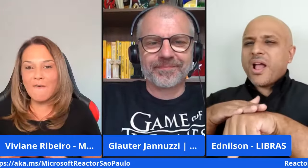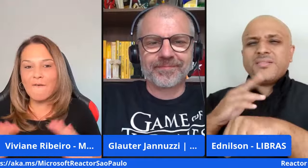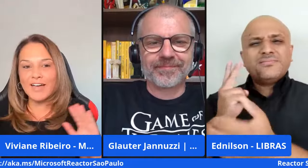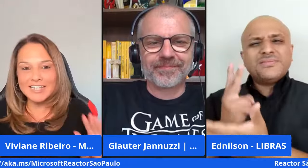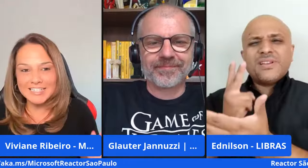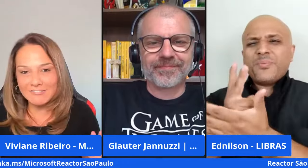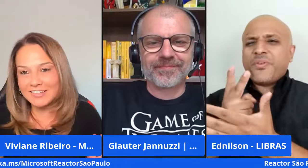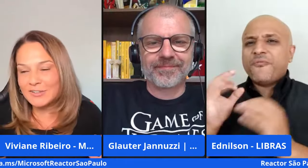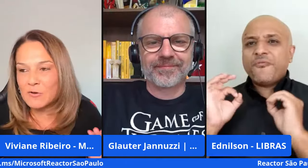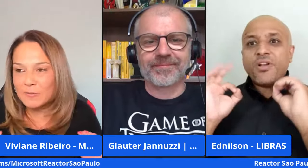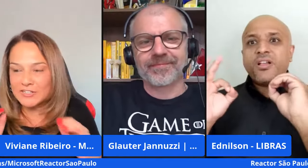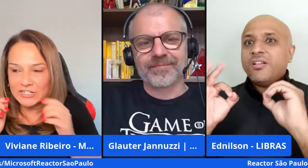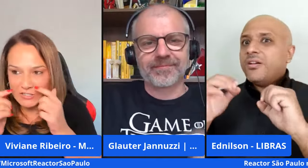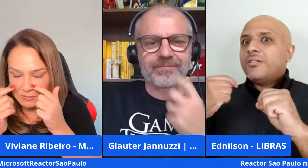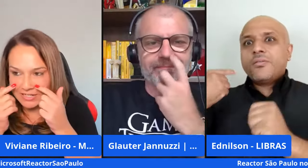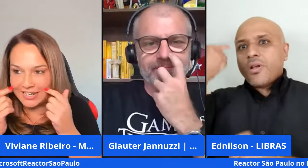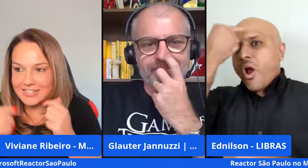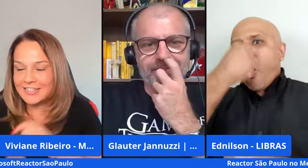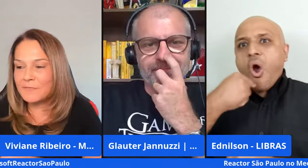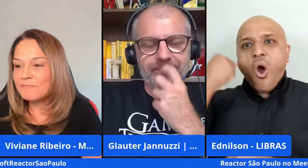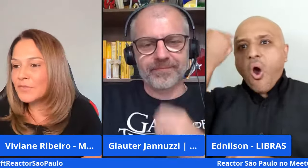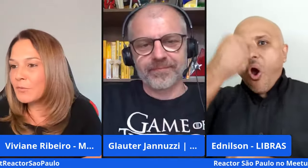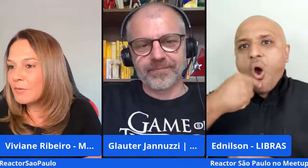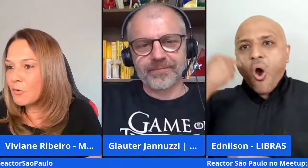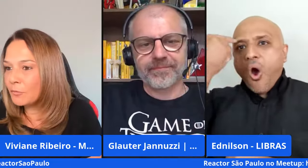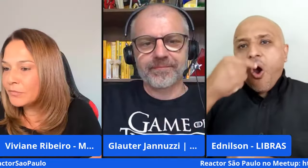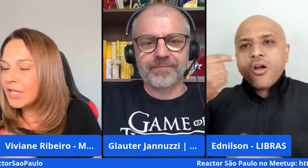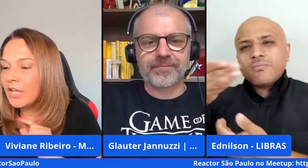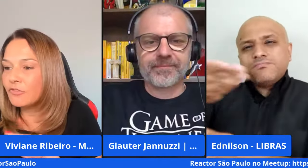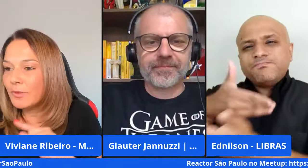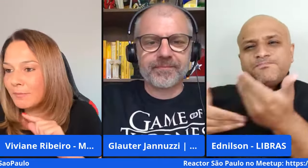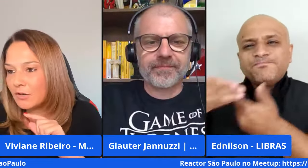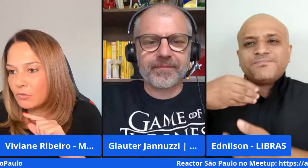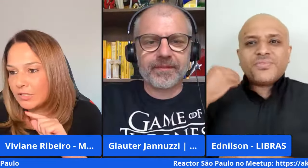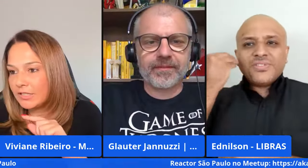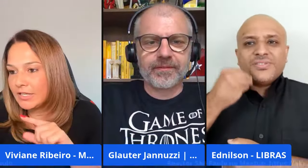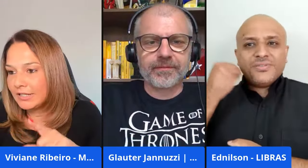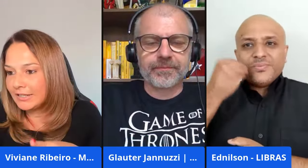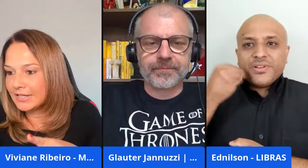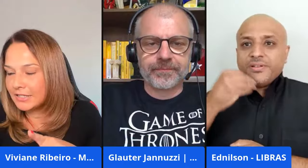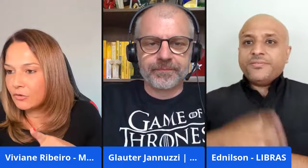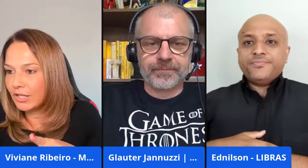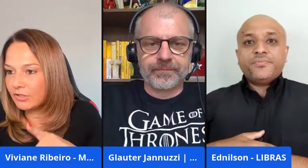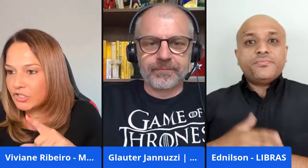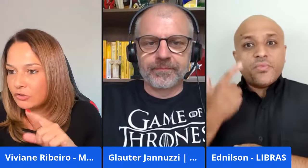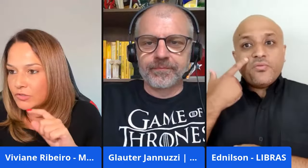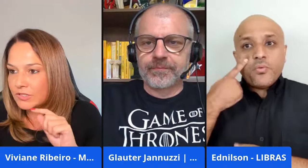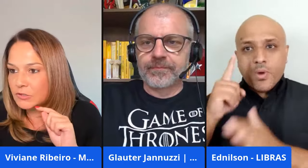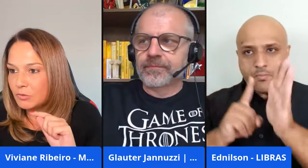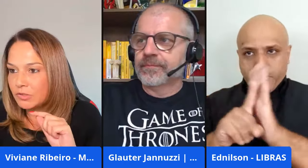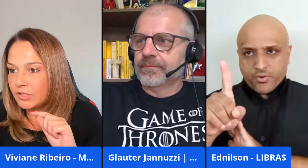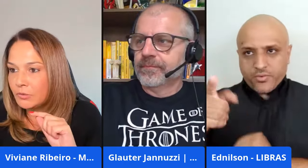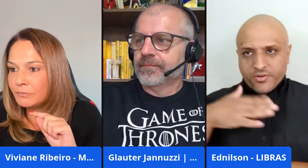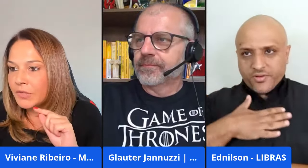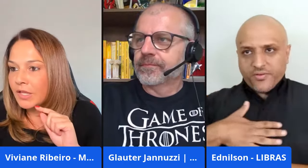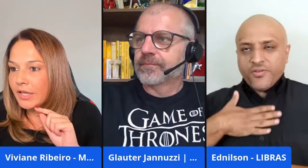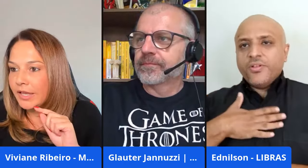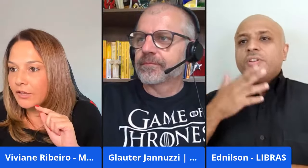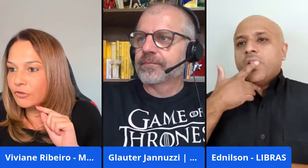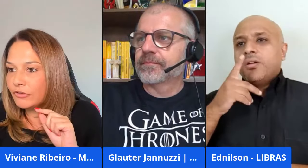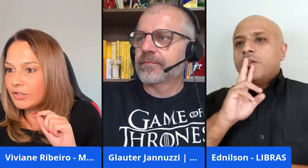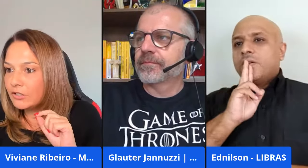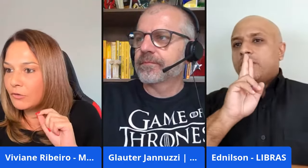poderia passar horas aqui falando e compartilhando experiência como é bom eu vi uma pergunta aqui além dessa que o Glauco já trouxe e respondeu